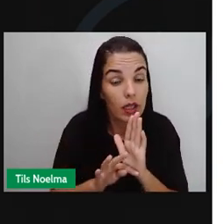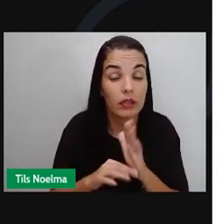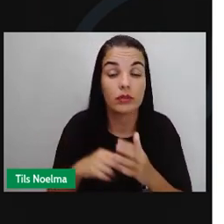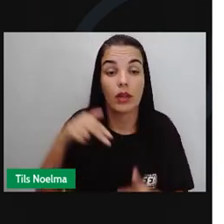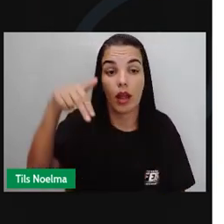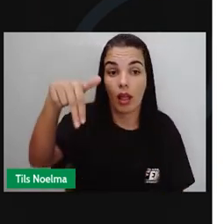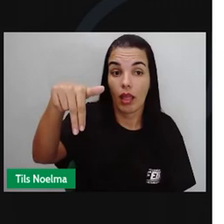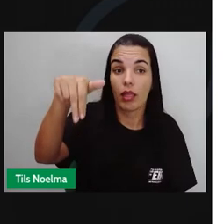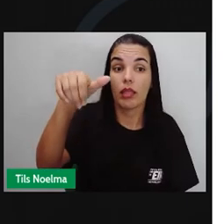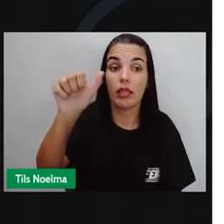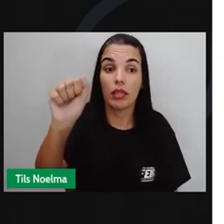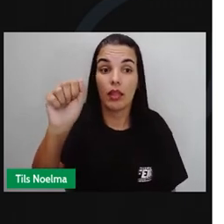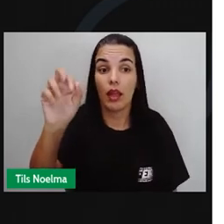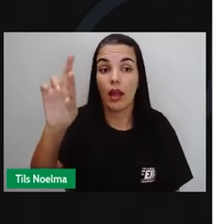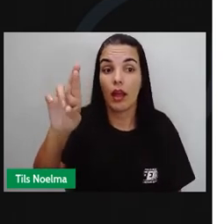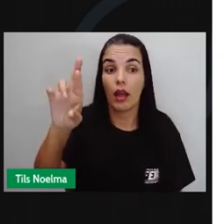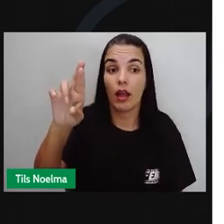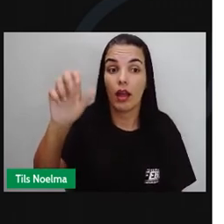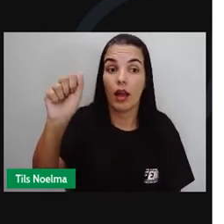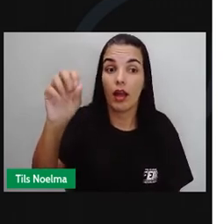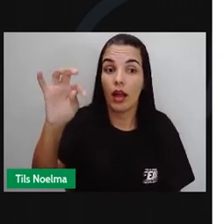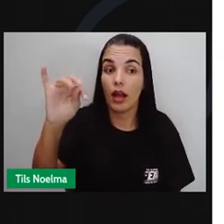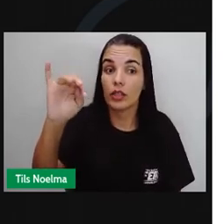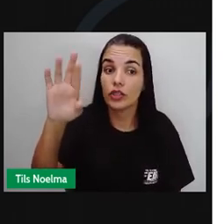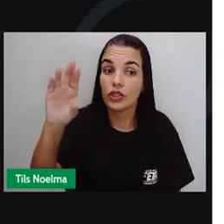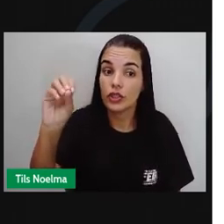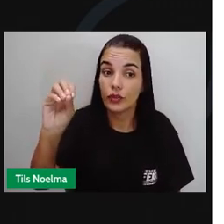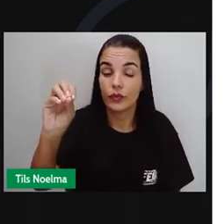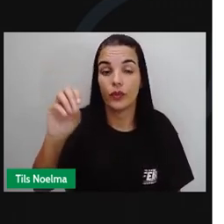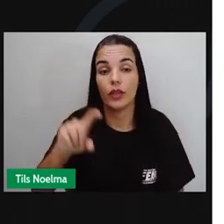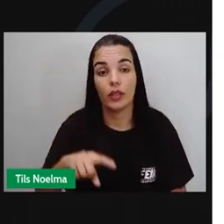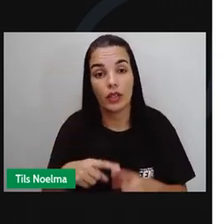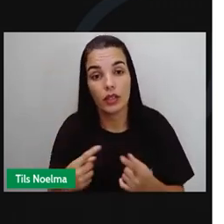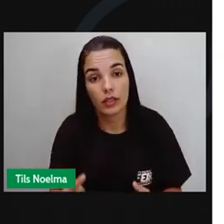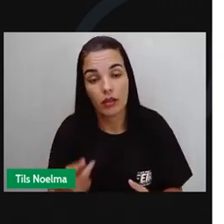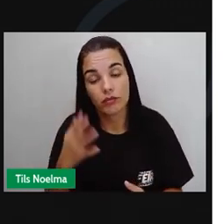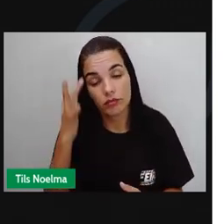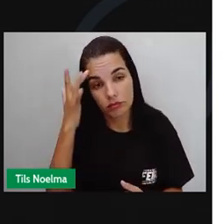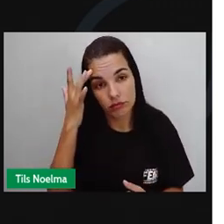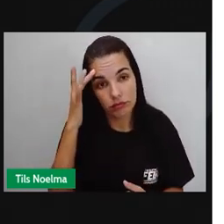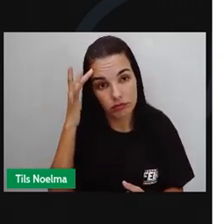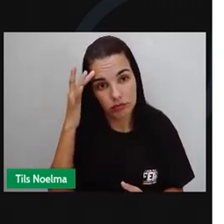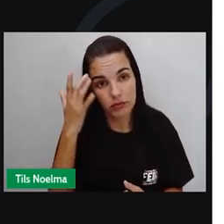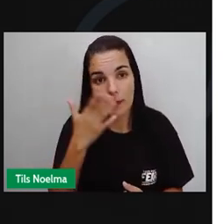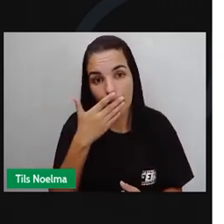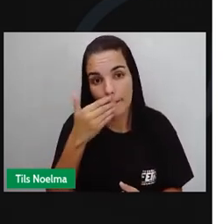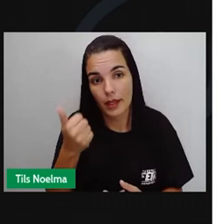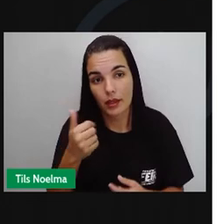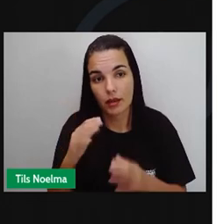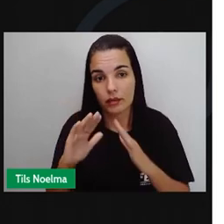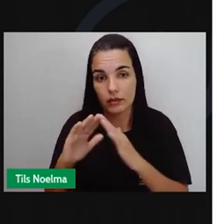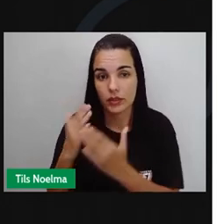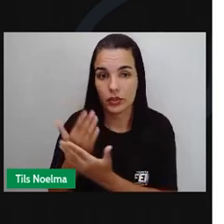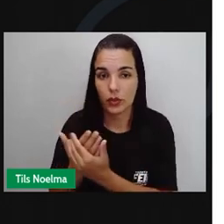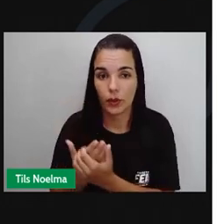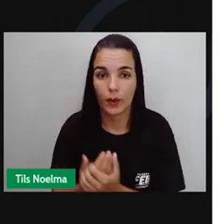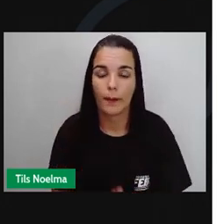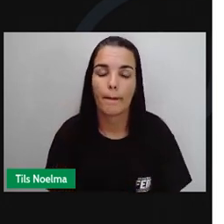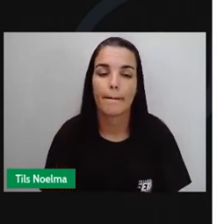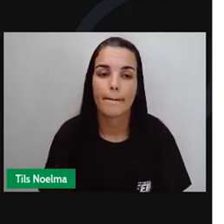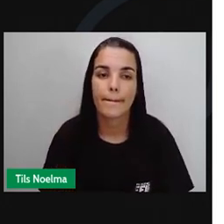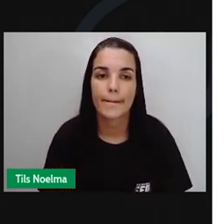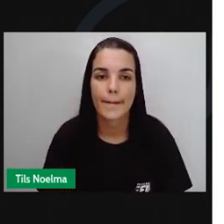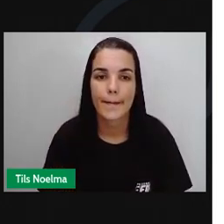Tem outros textos também que existem. Mas o que a gente vai escrever o mais comum na escola é esse. Então, eu posso